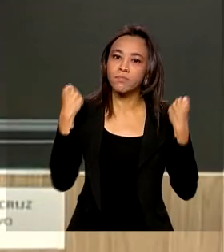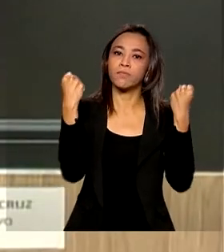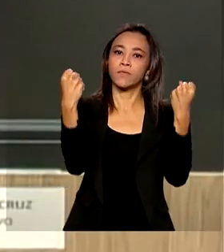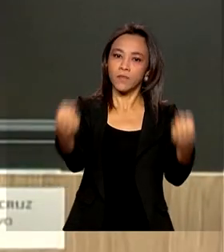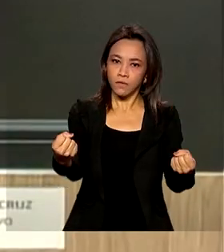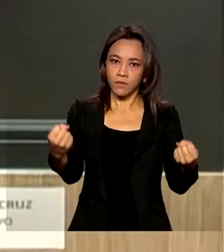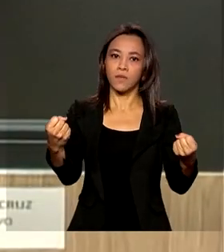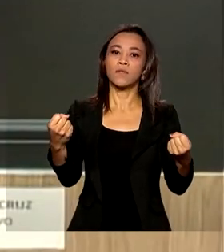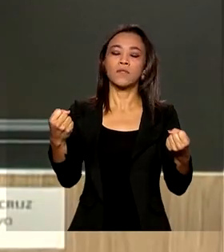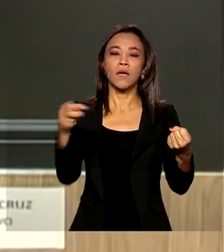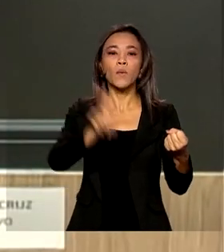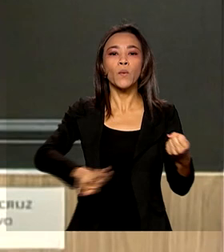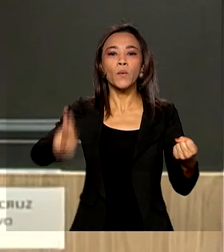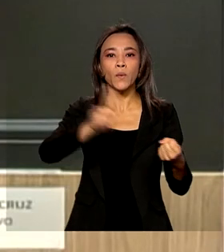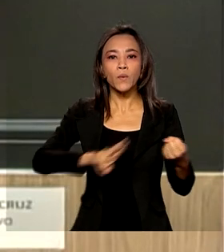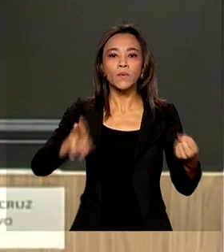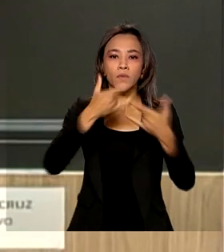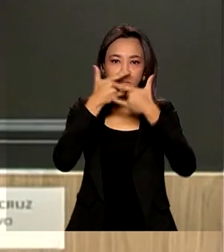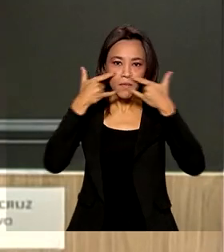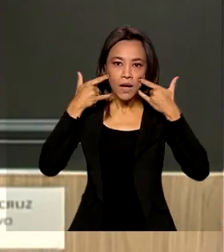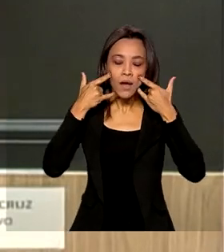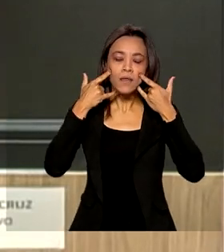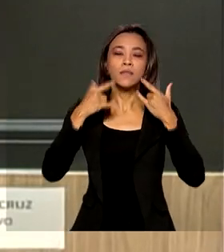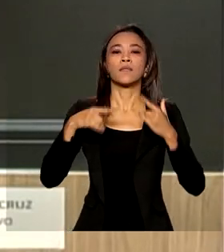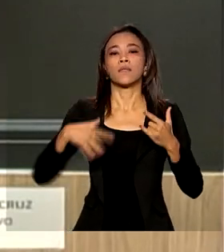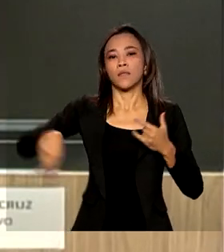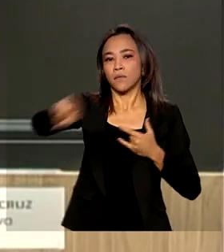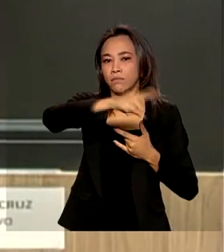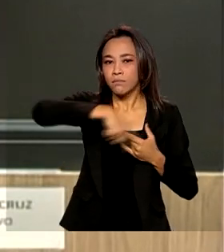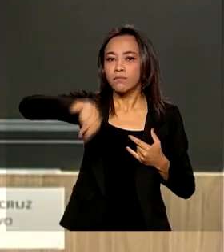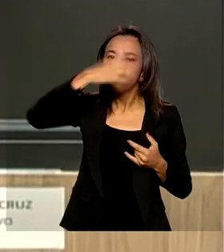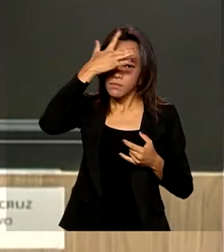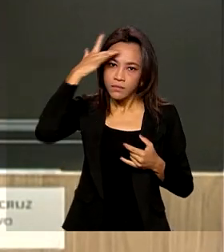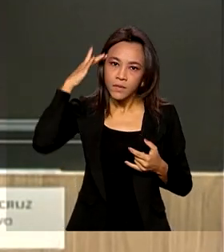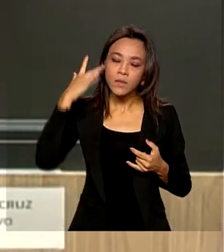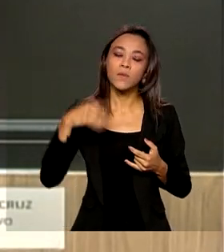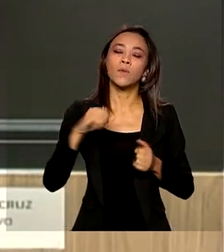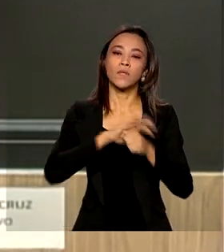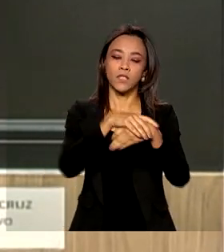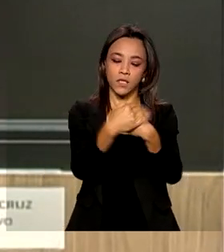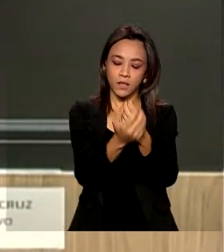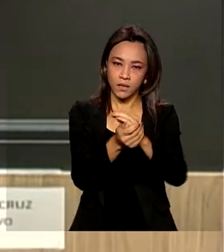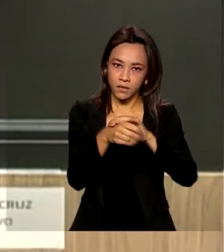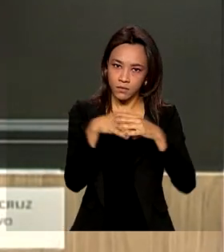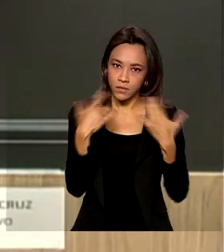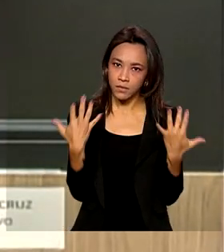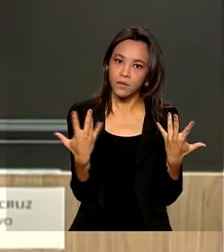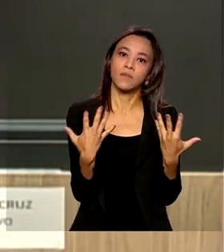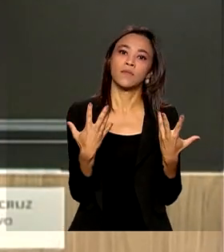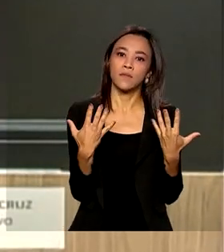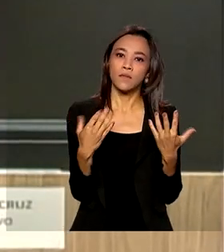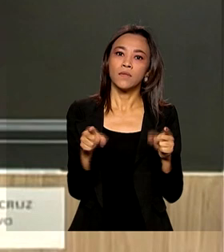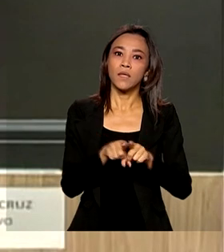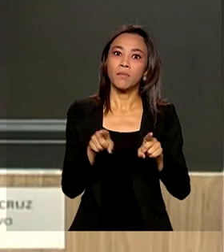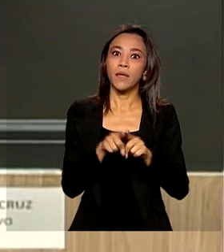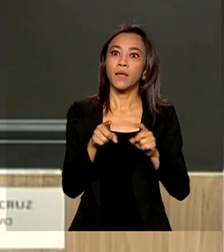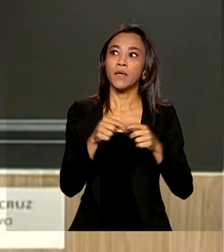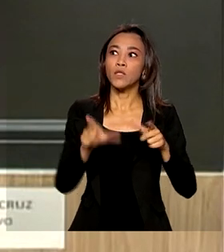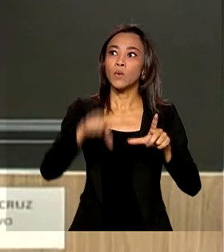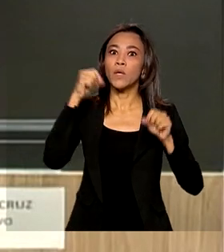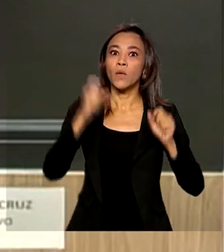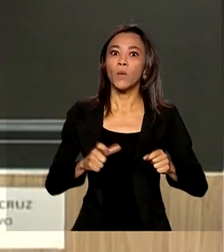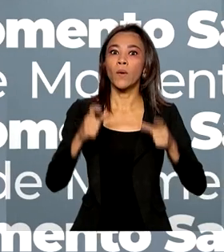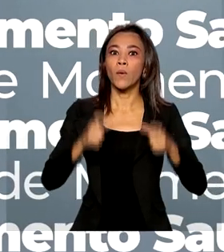utilização das máscaras, distanciamento físico sempre que possível, higienização das mãos, dar preferência a ambientes arejados.